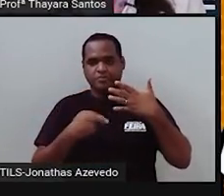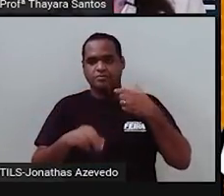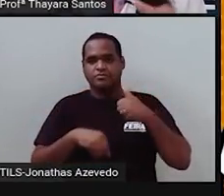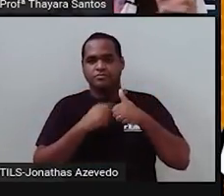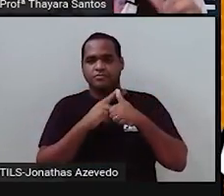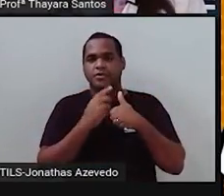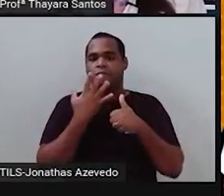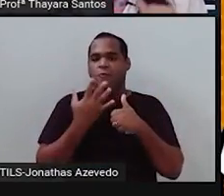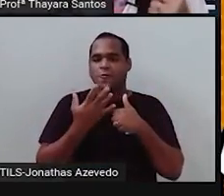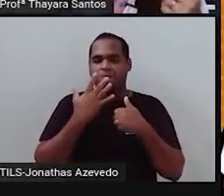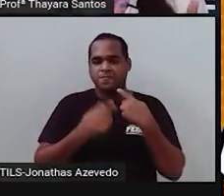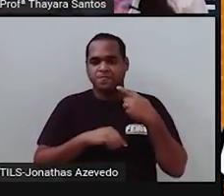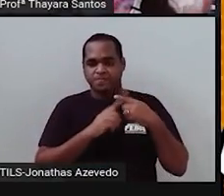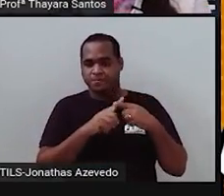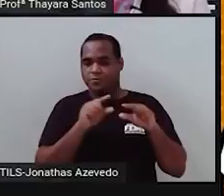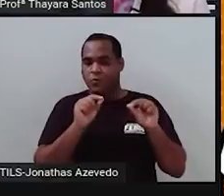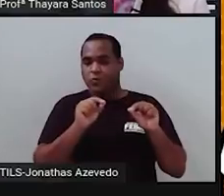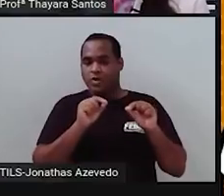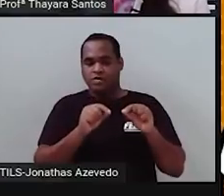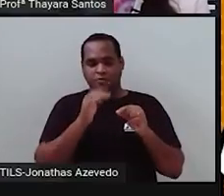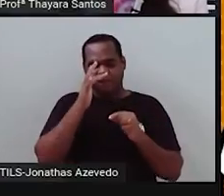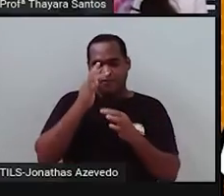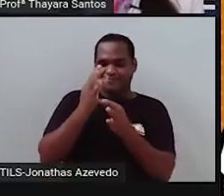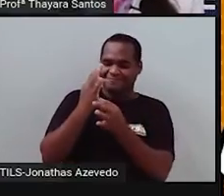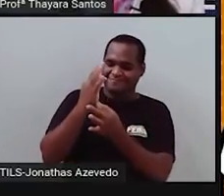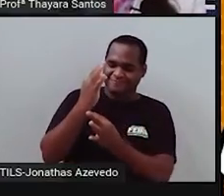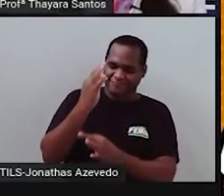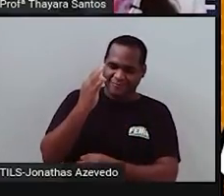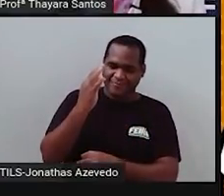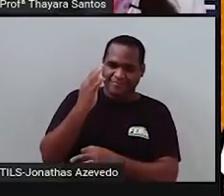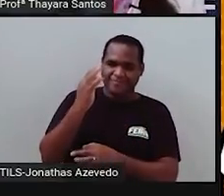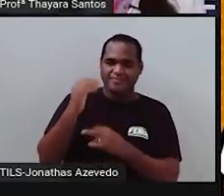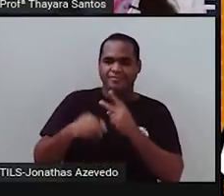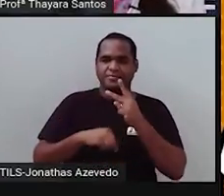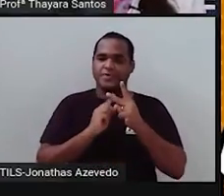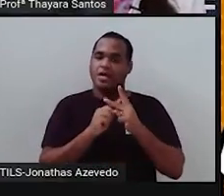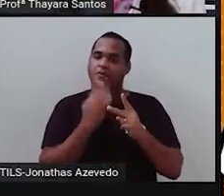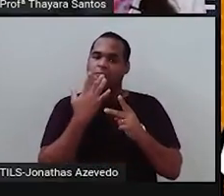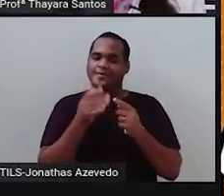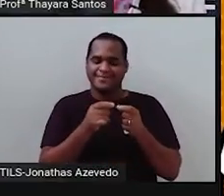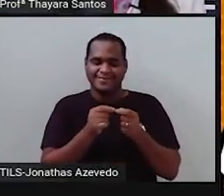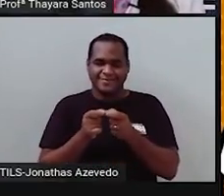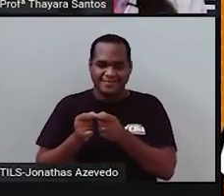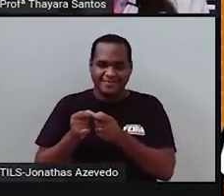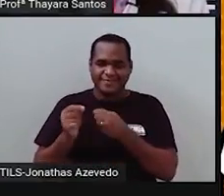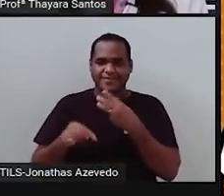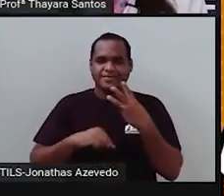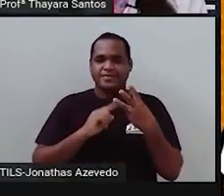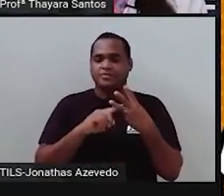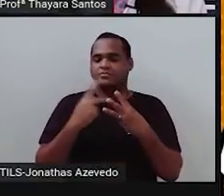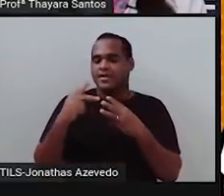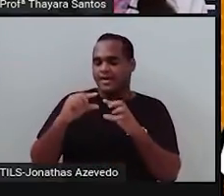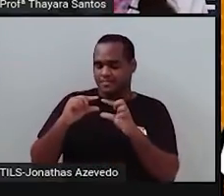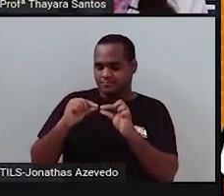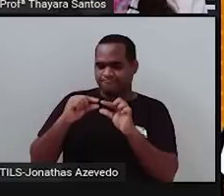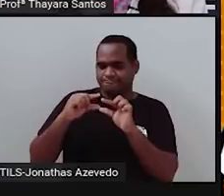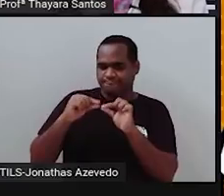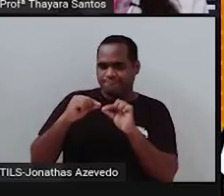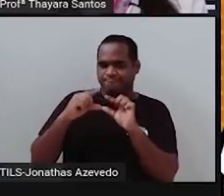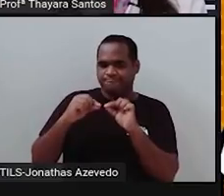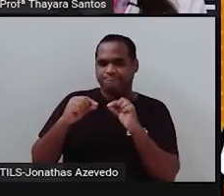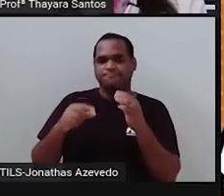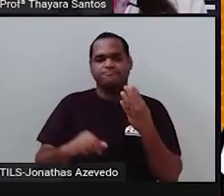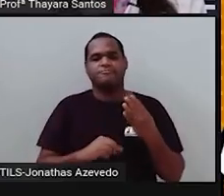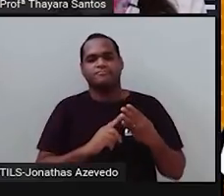flor, a posição da flor no caule daquela planta, a cor da semente, a textura daquela semente,